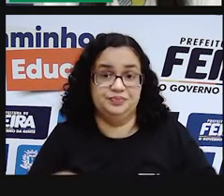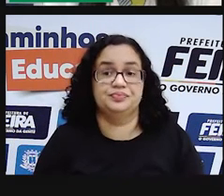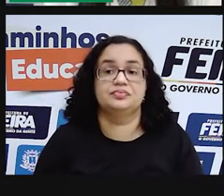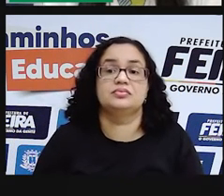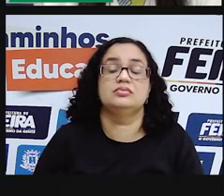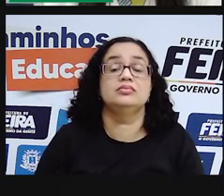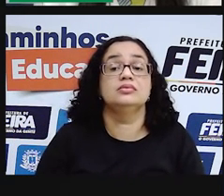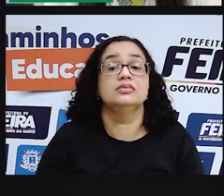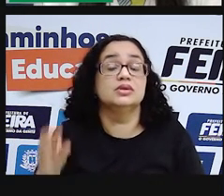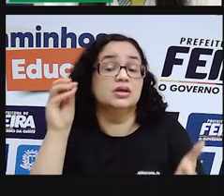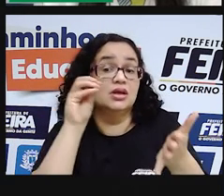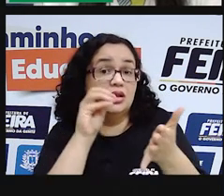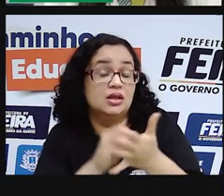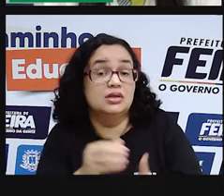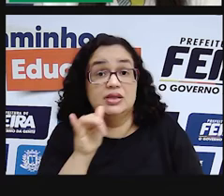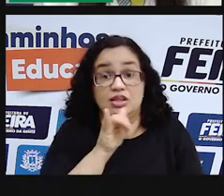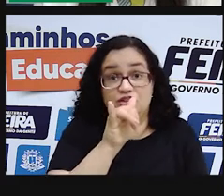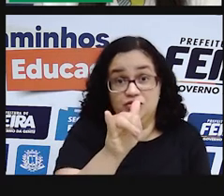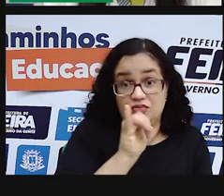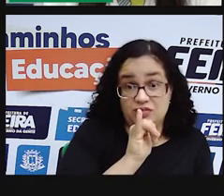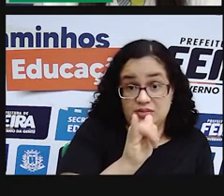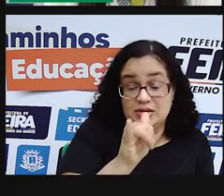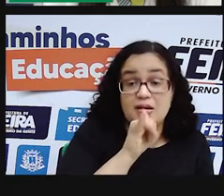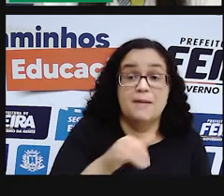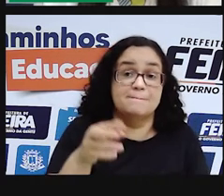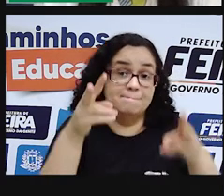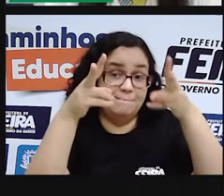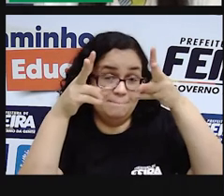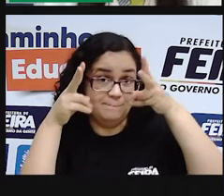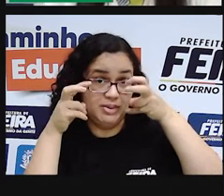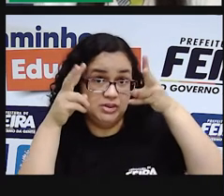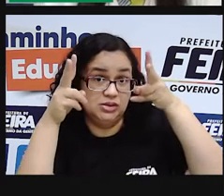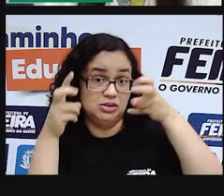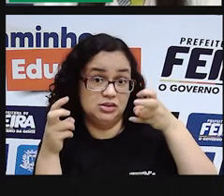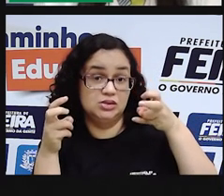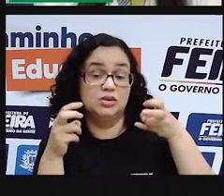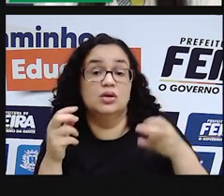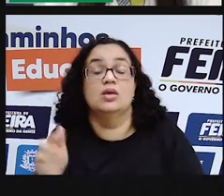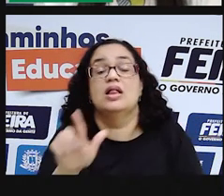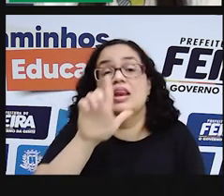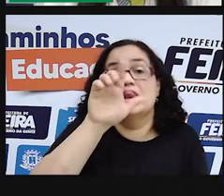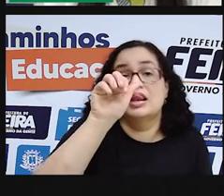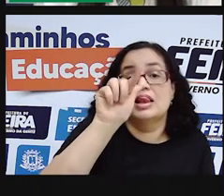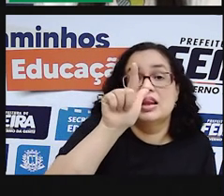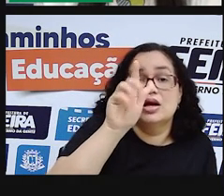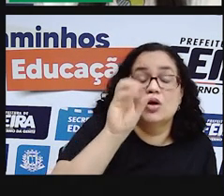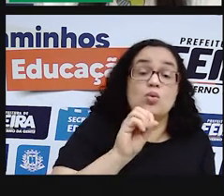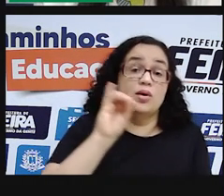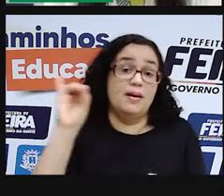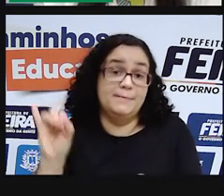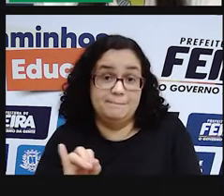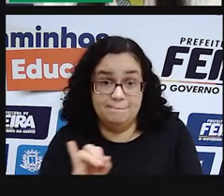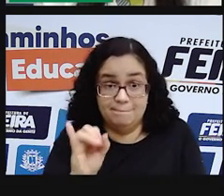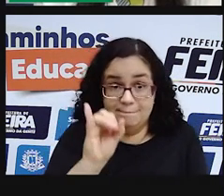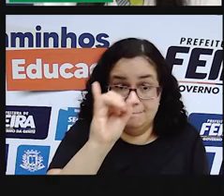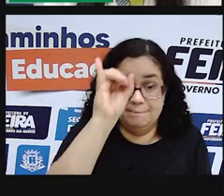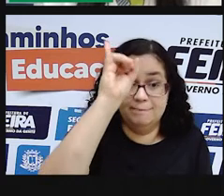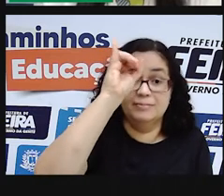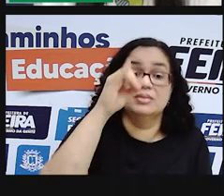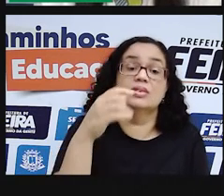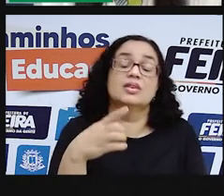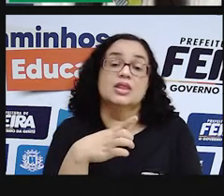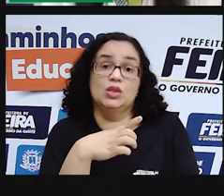Para completar aí as informações e a gente perceber o quanto os lagos são importantes e eles